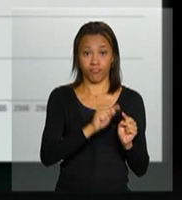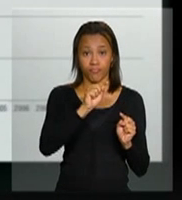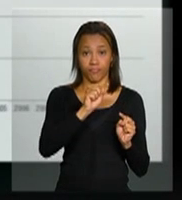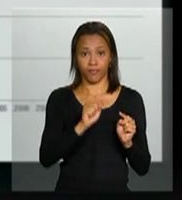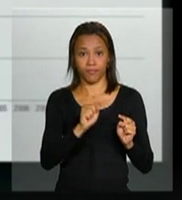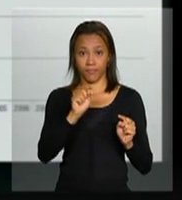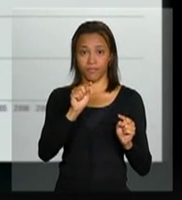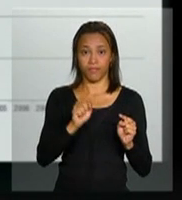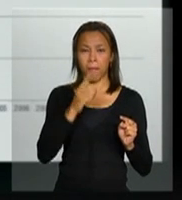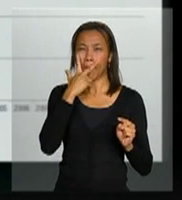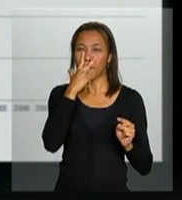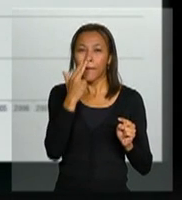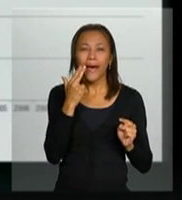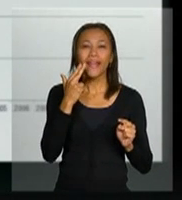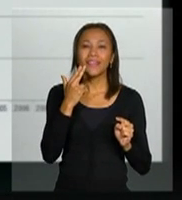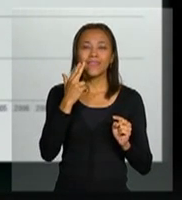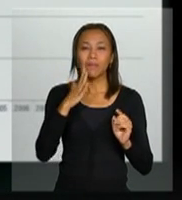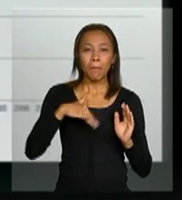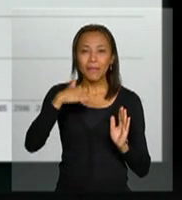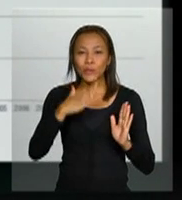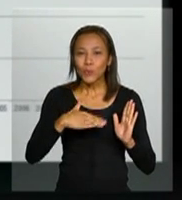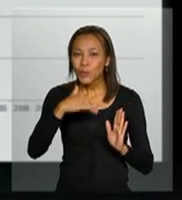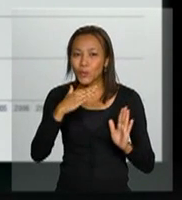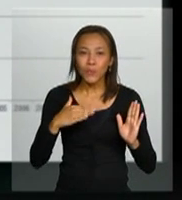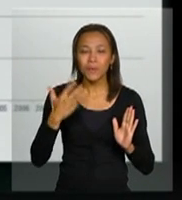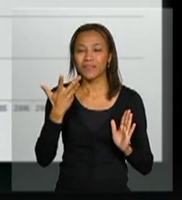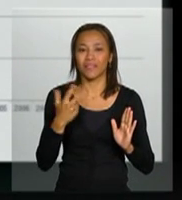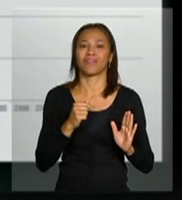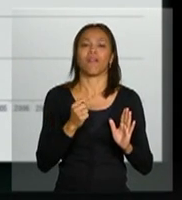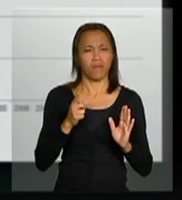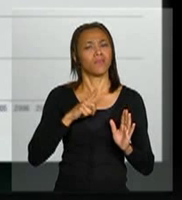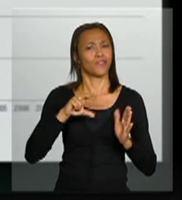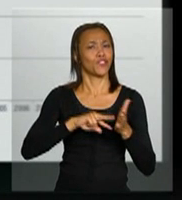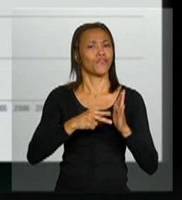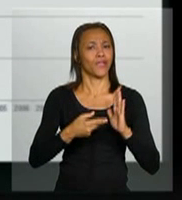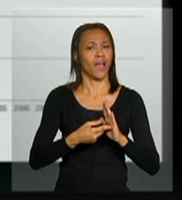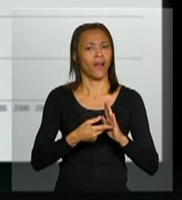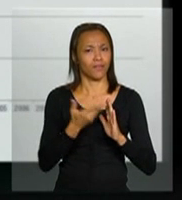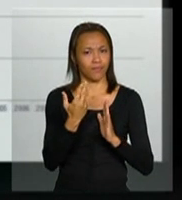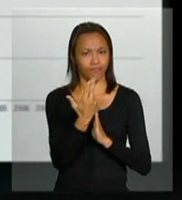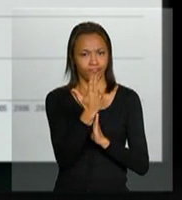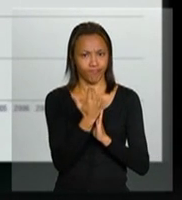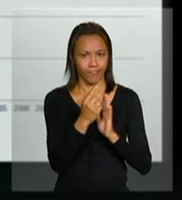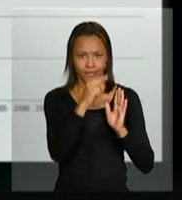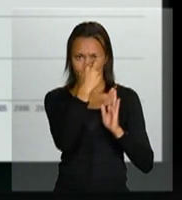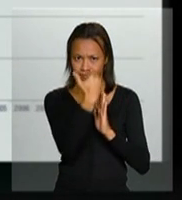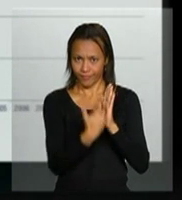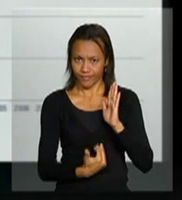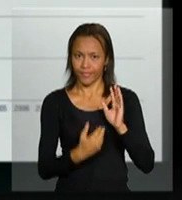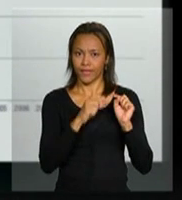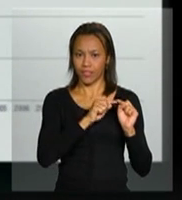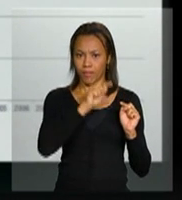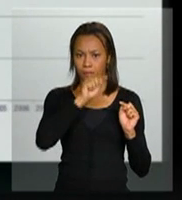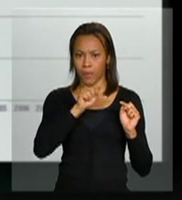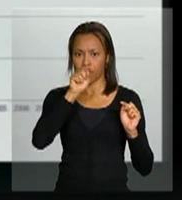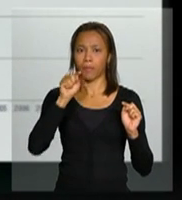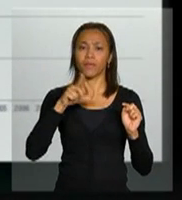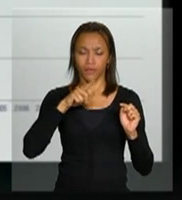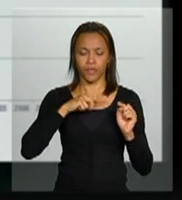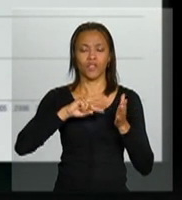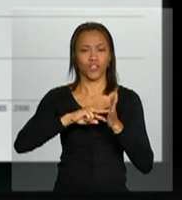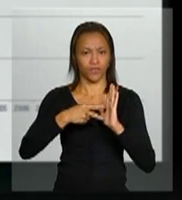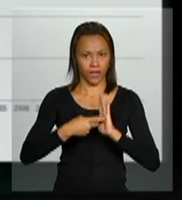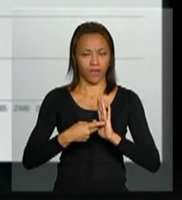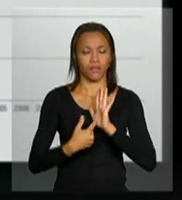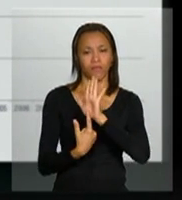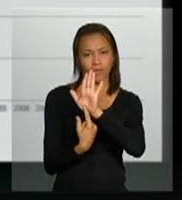uma pintura surrealista, ou neomoderna, mas não, tem significado. Não estou dizendo que a outra não teria, mas essa tem significado.